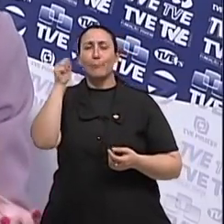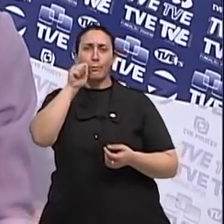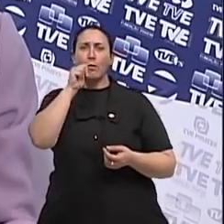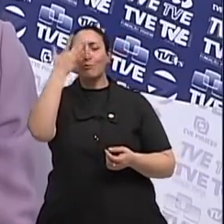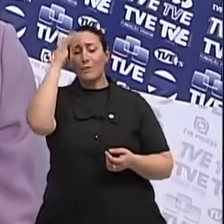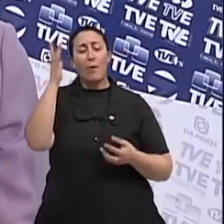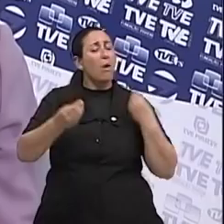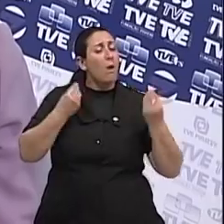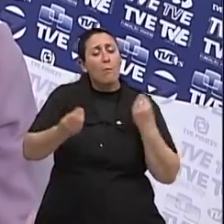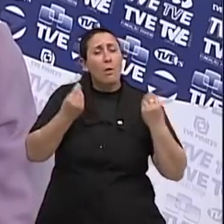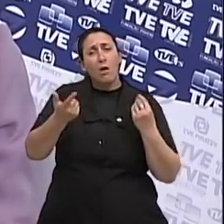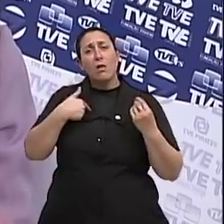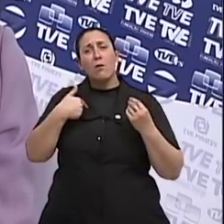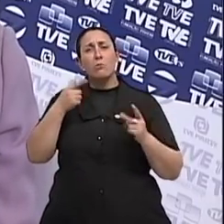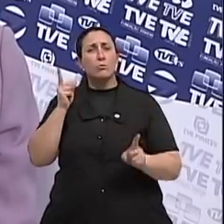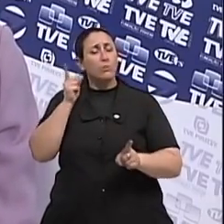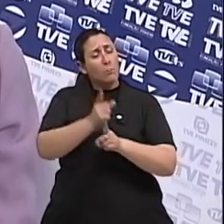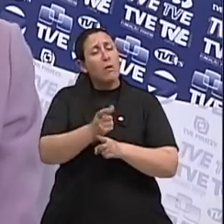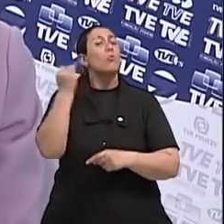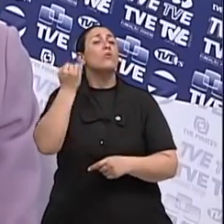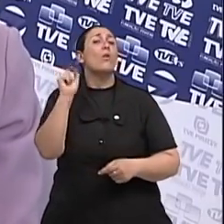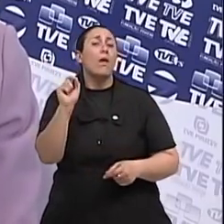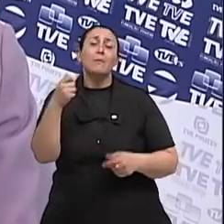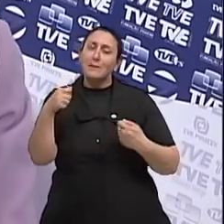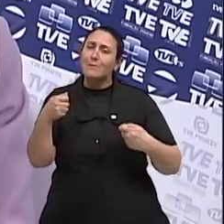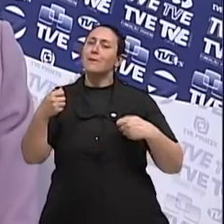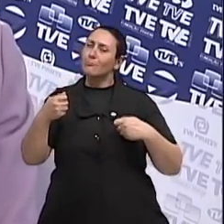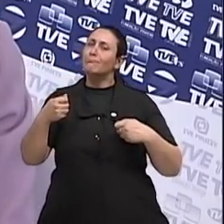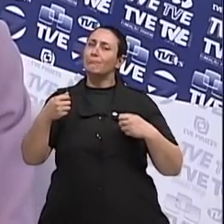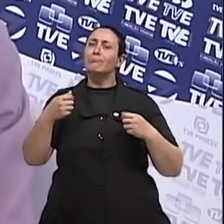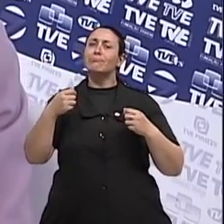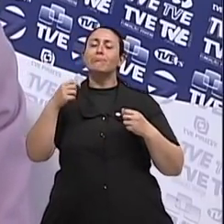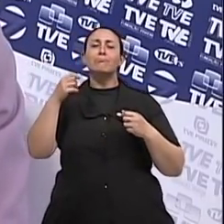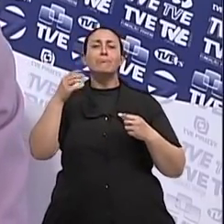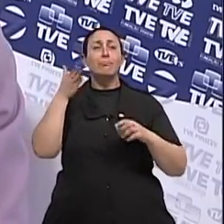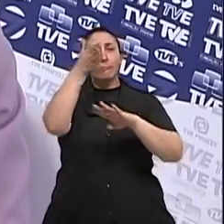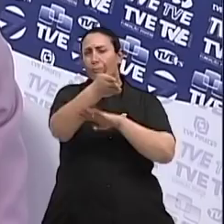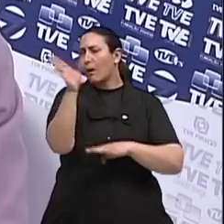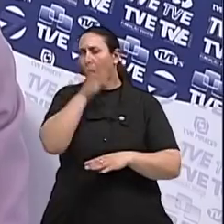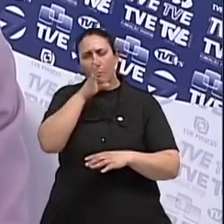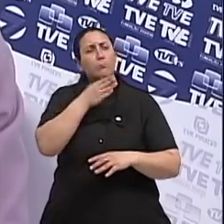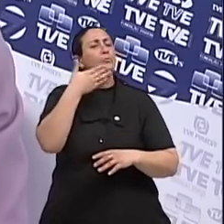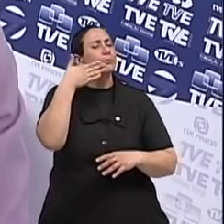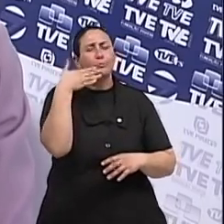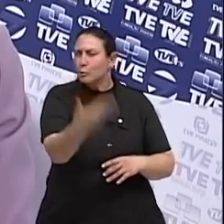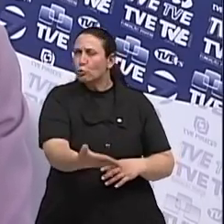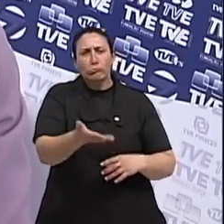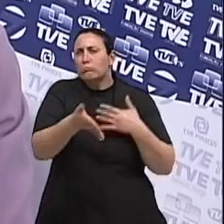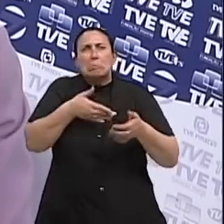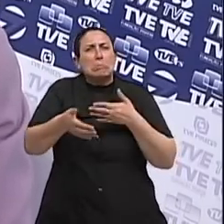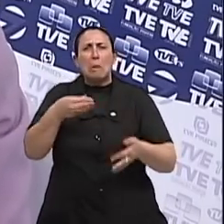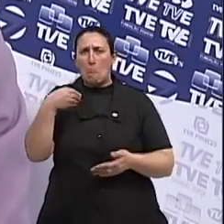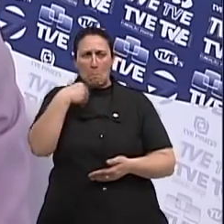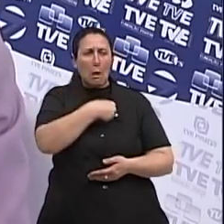logo achar, o ideal era que a pessoa fosse apresentar uma mamografia de rotina e ali